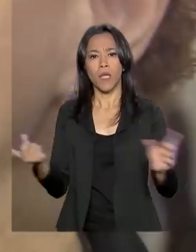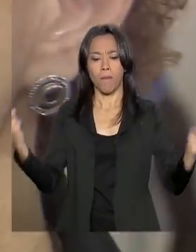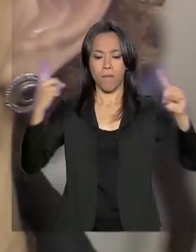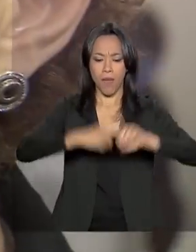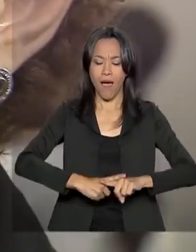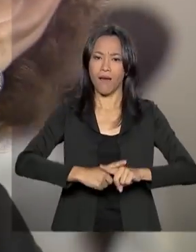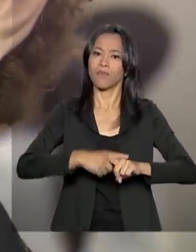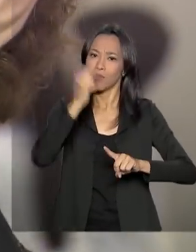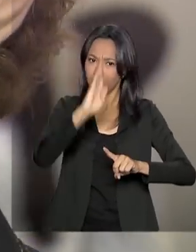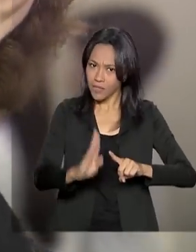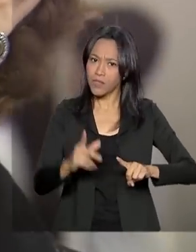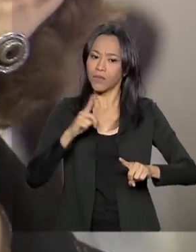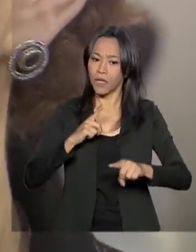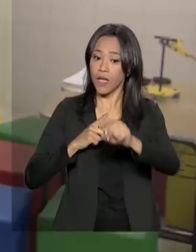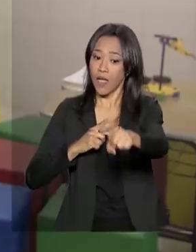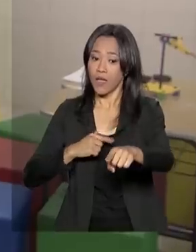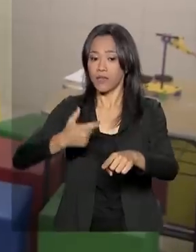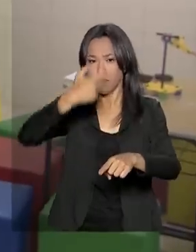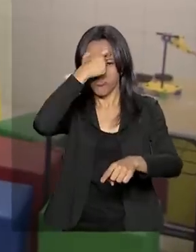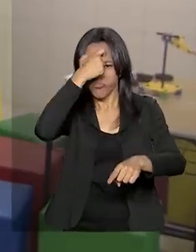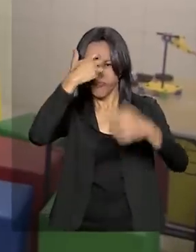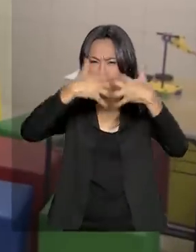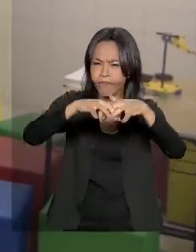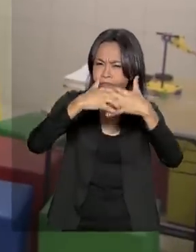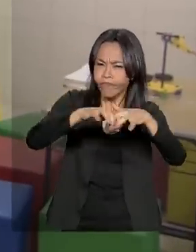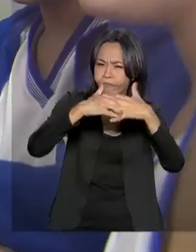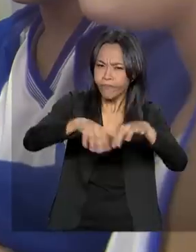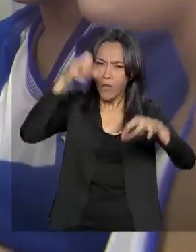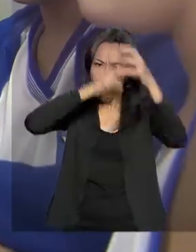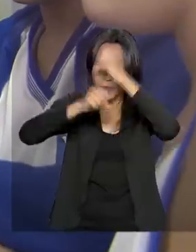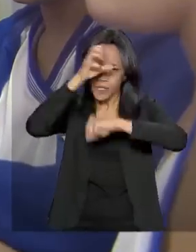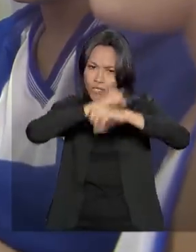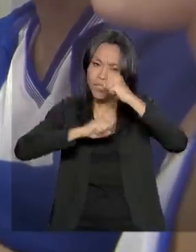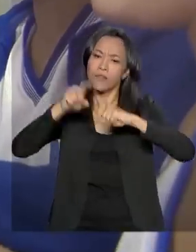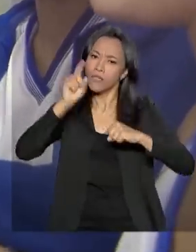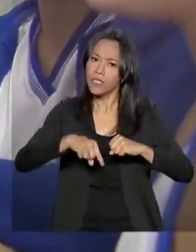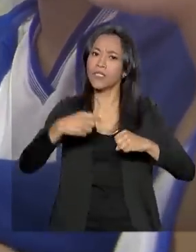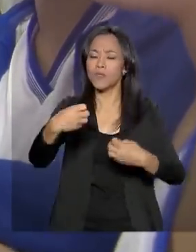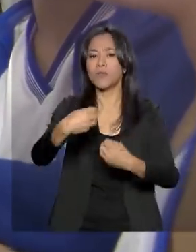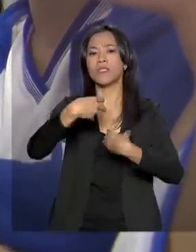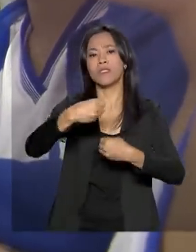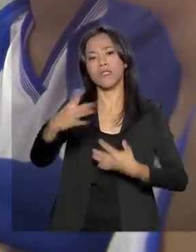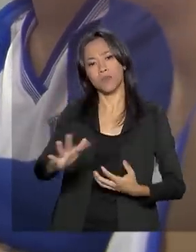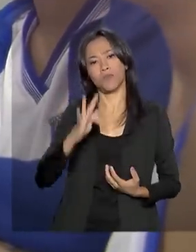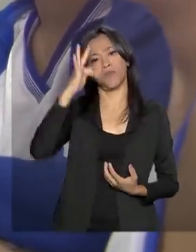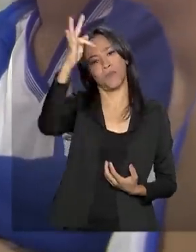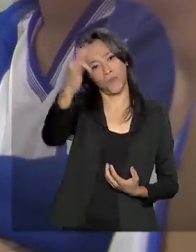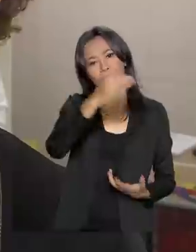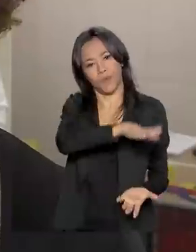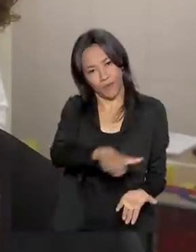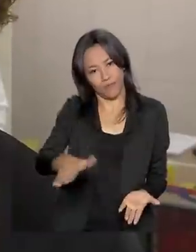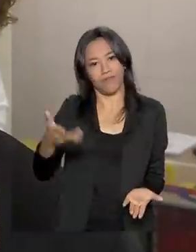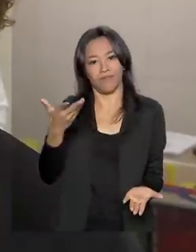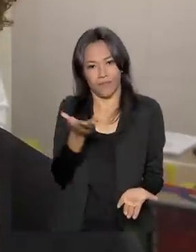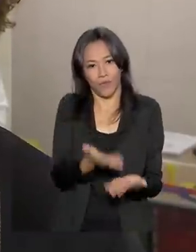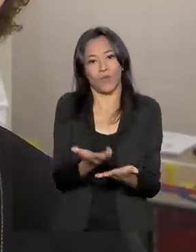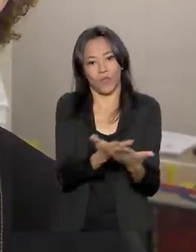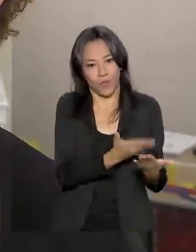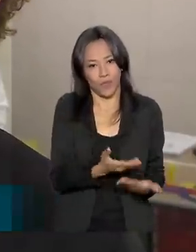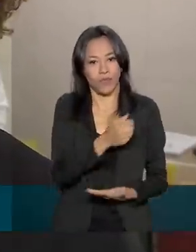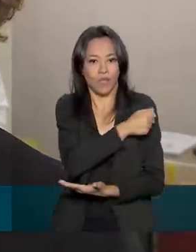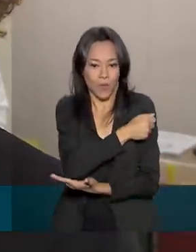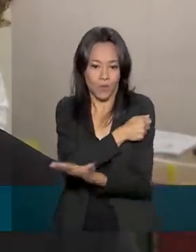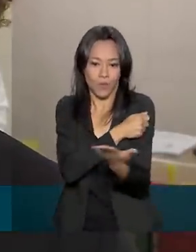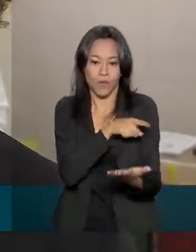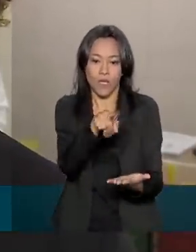especialista diz que as habilidades desenvolvidas nas aulas são lições para o futuro dos estudantes. É construção de